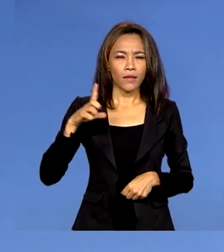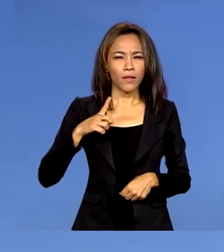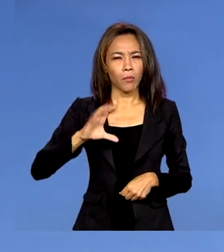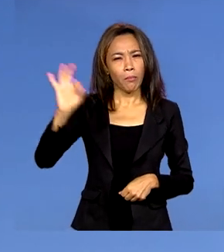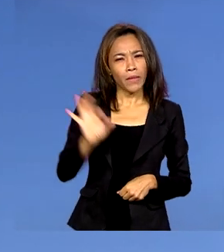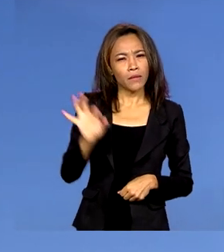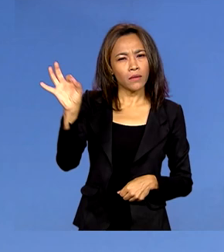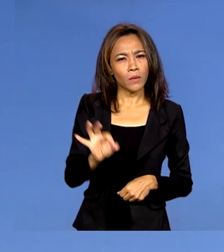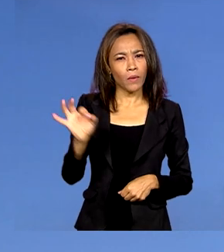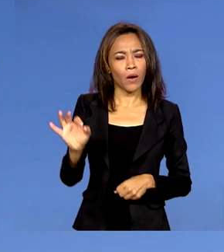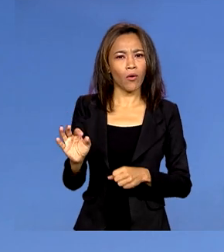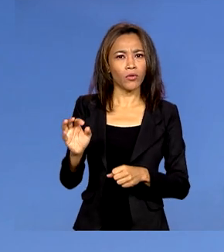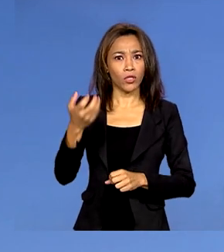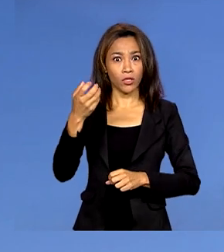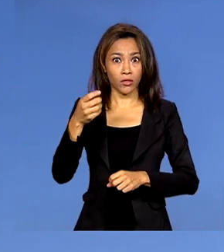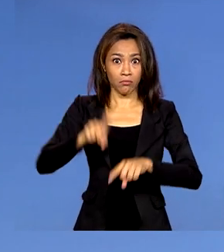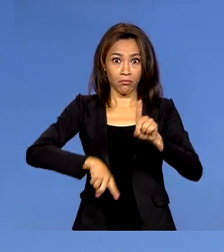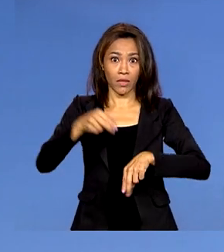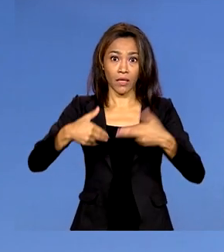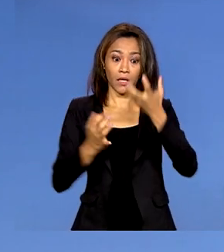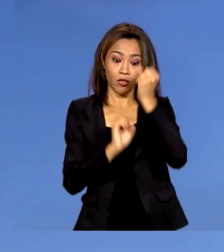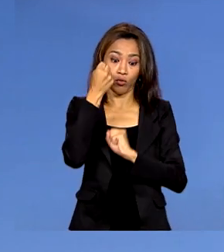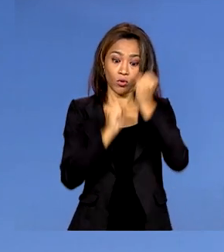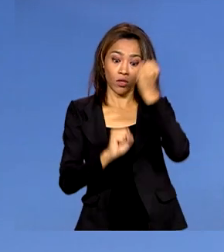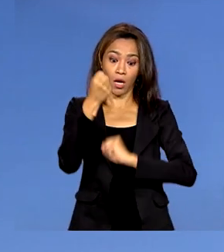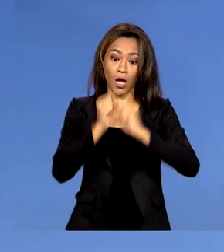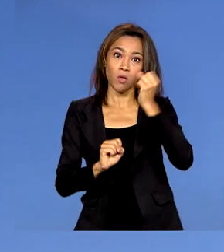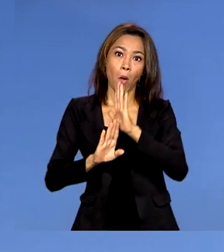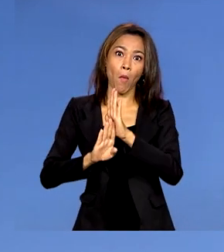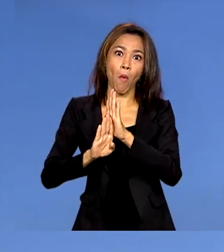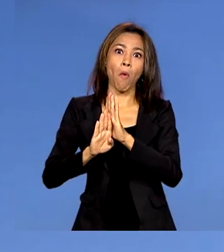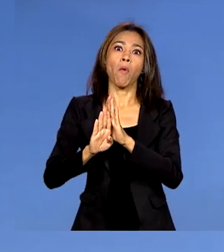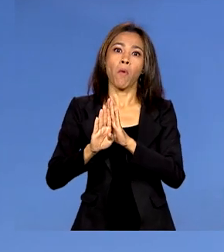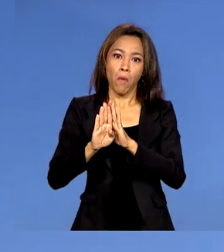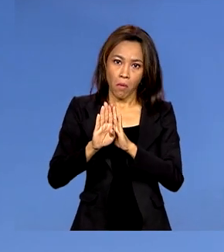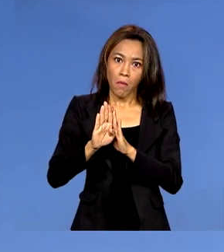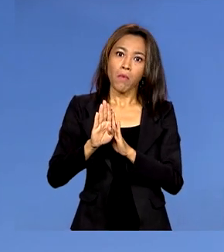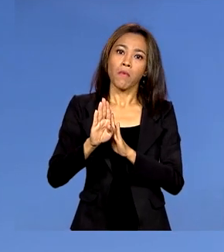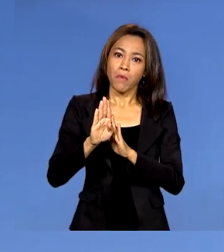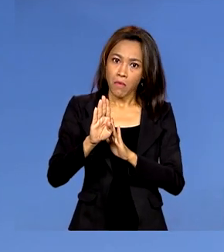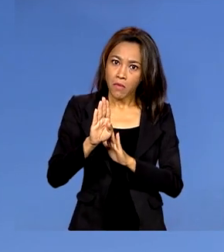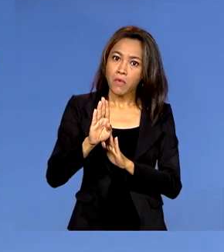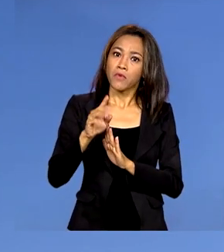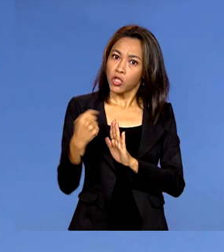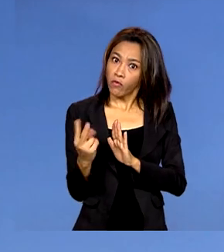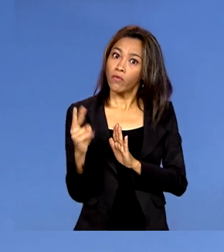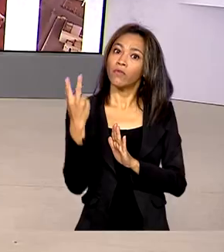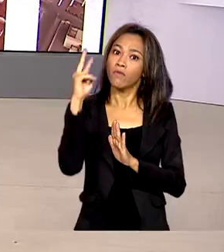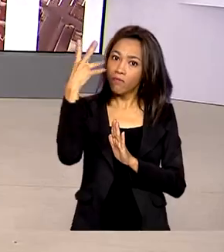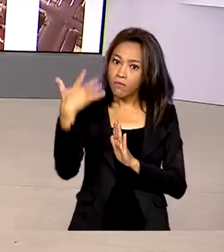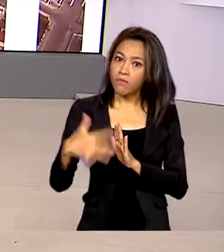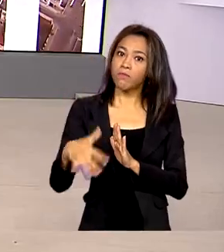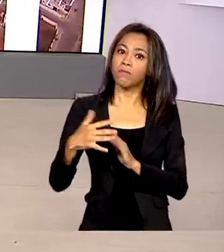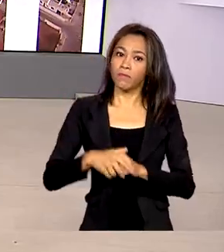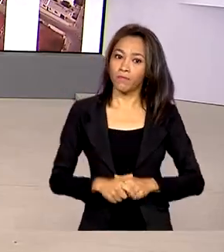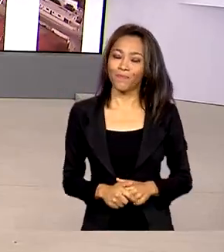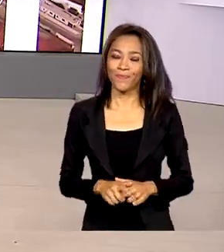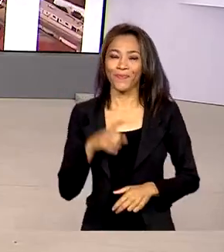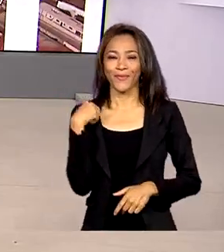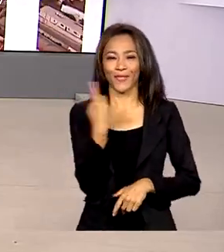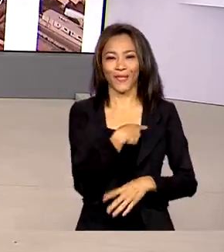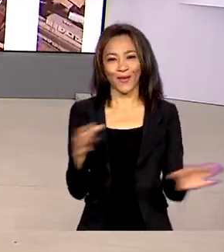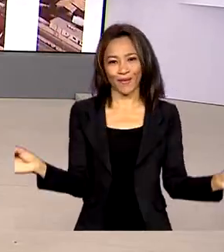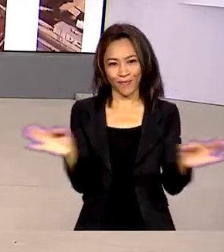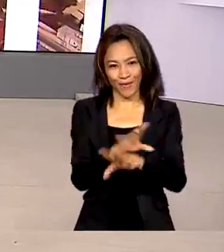muito alto de produtos industriais, que é uma exportação de alto valor agregado. E a gente